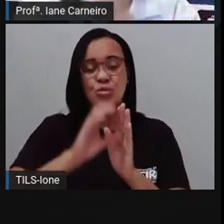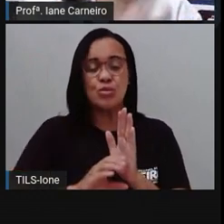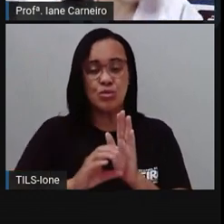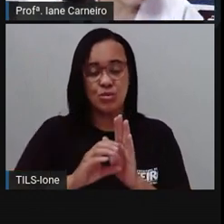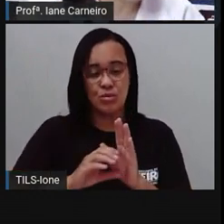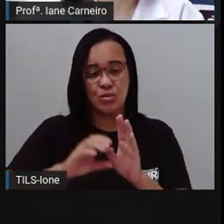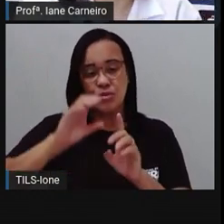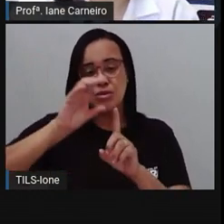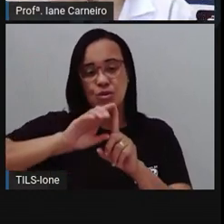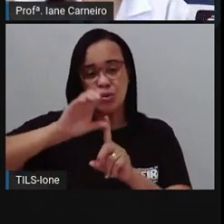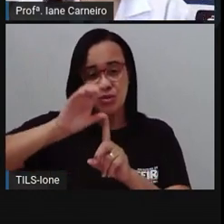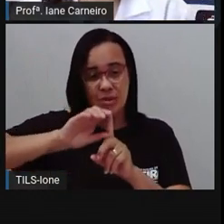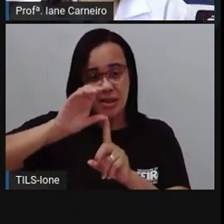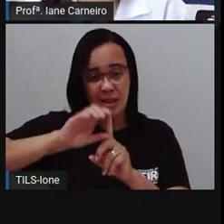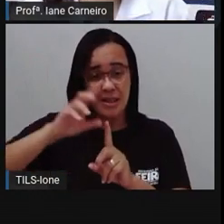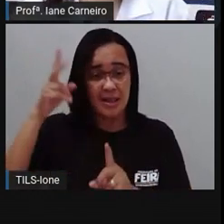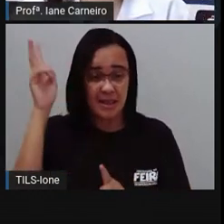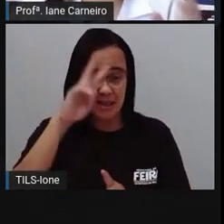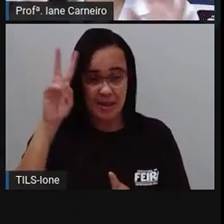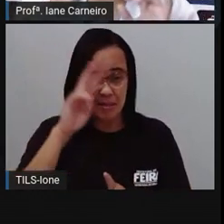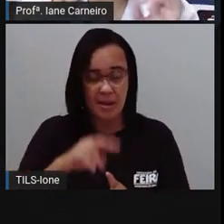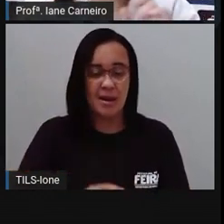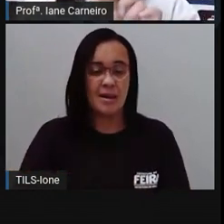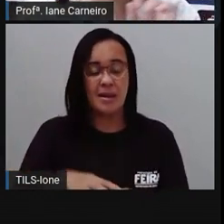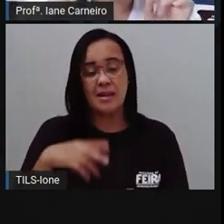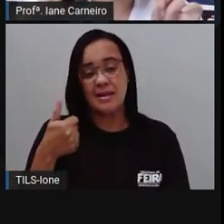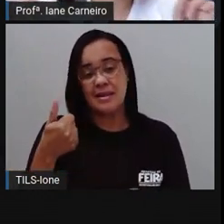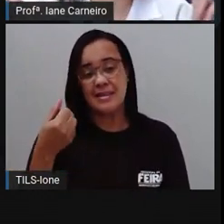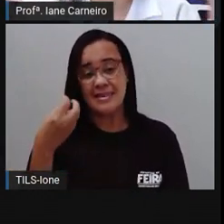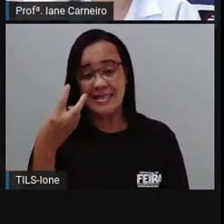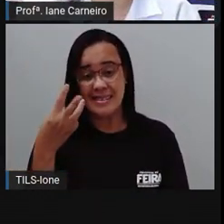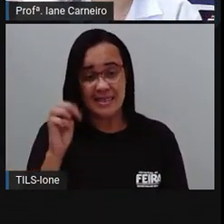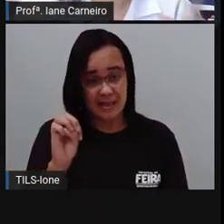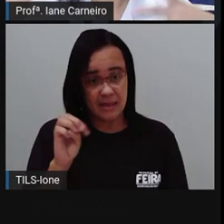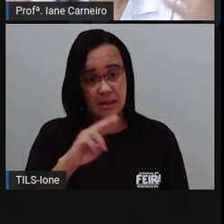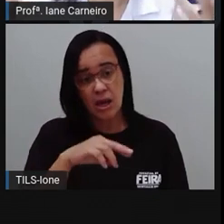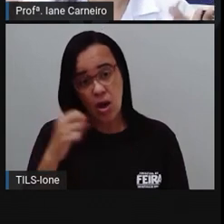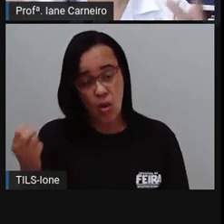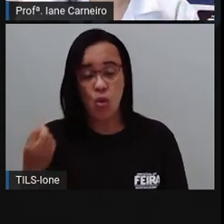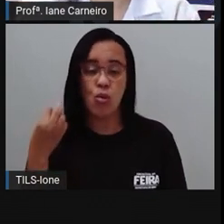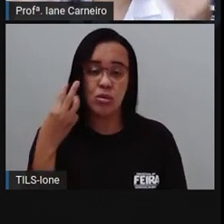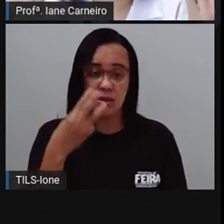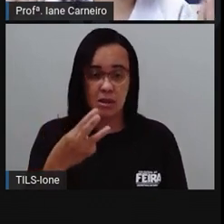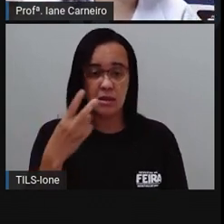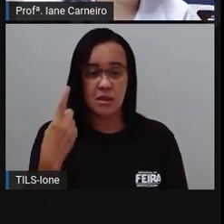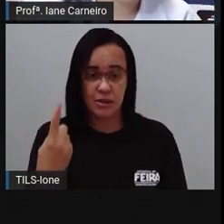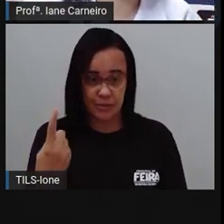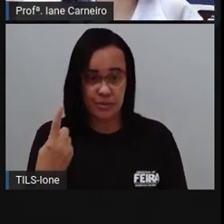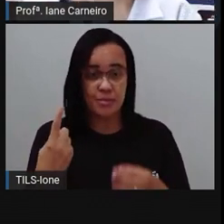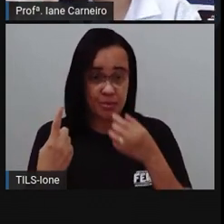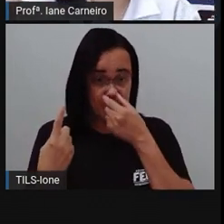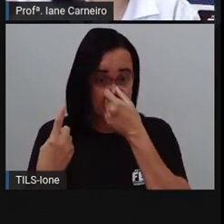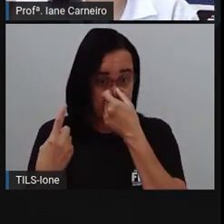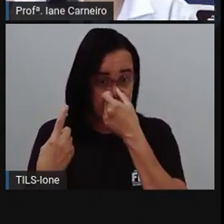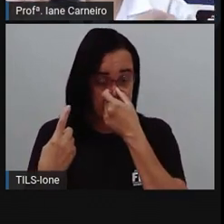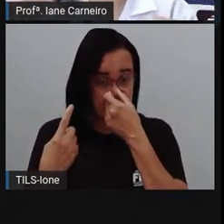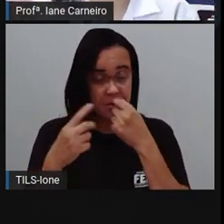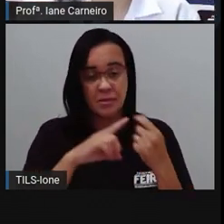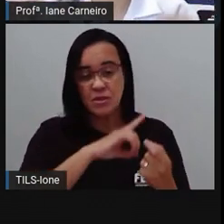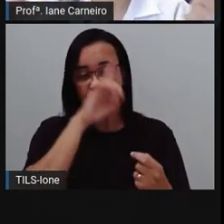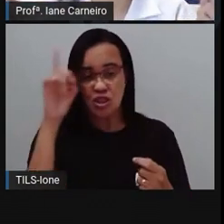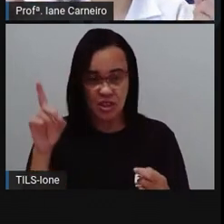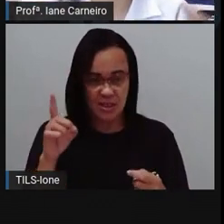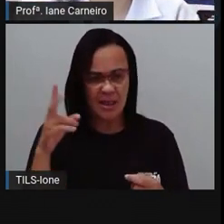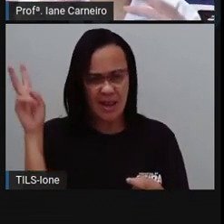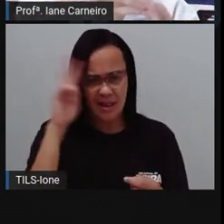entre 30 ou 31 dias. E só tem um mês no ano que pode ter 28 ou 29